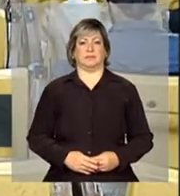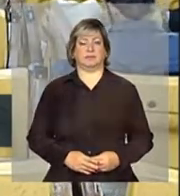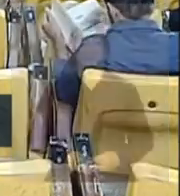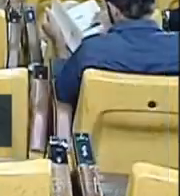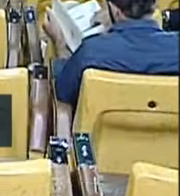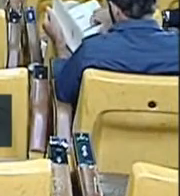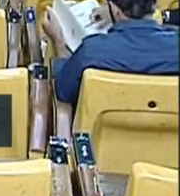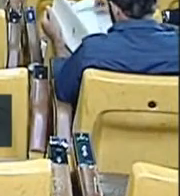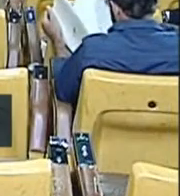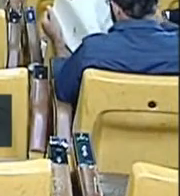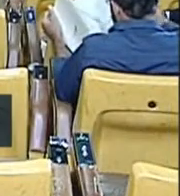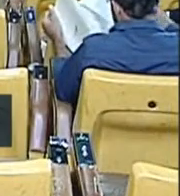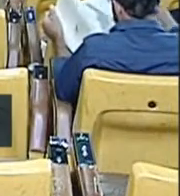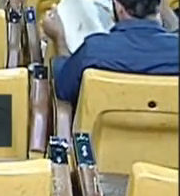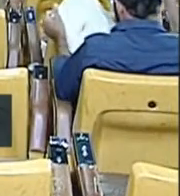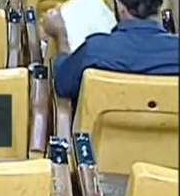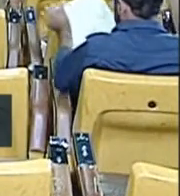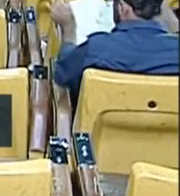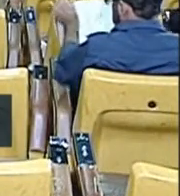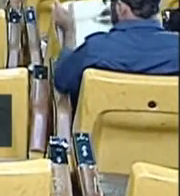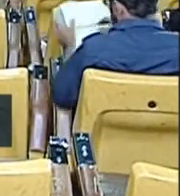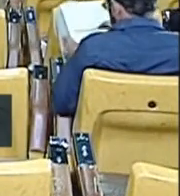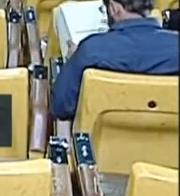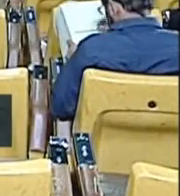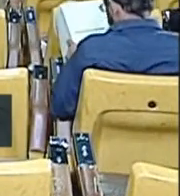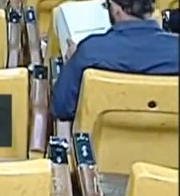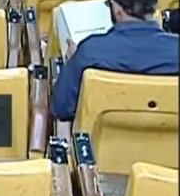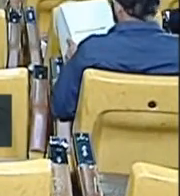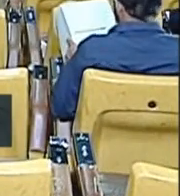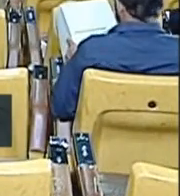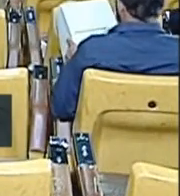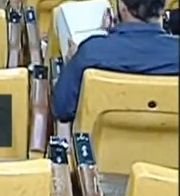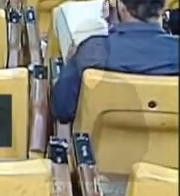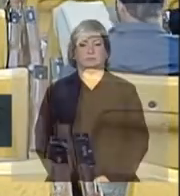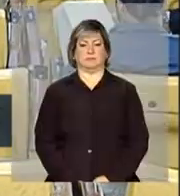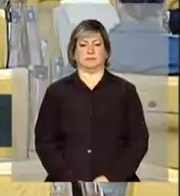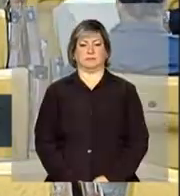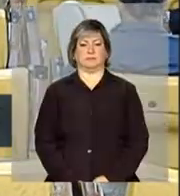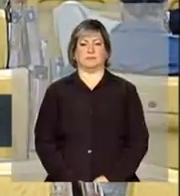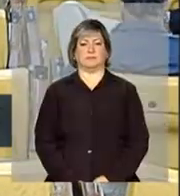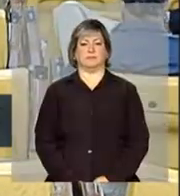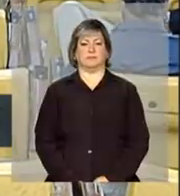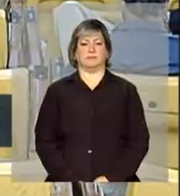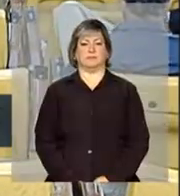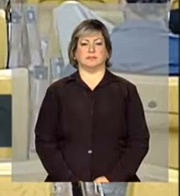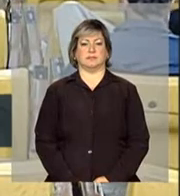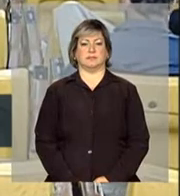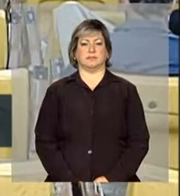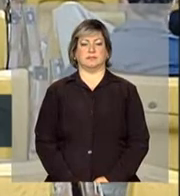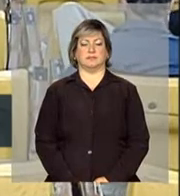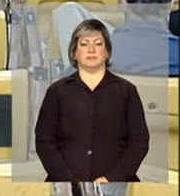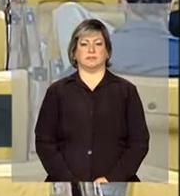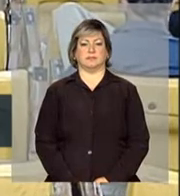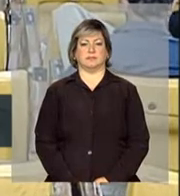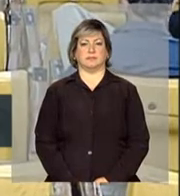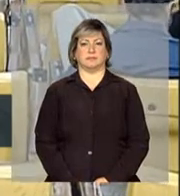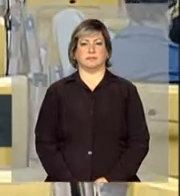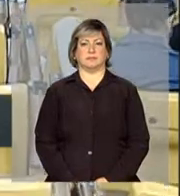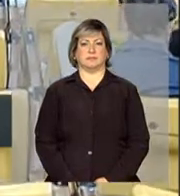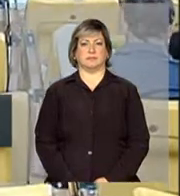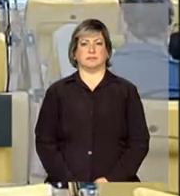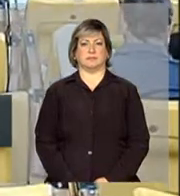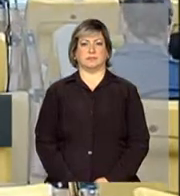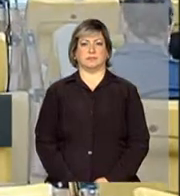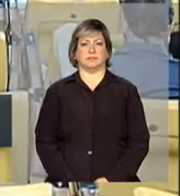Você acha que é melhor apresentada ali? Sim. Pode ser. A vontade, pode ir. Eu tenho controle do slide ou não? Não, não sei se não.